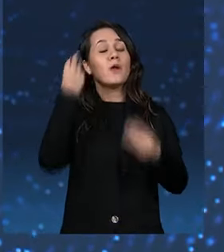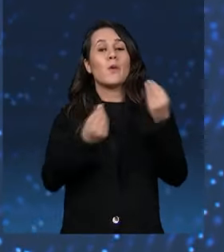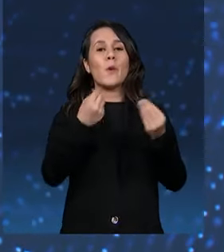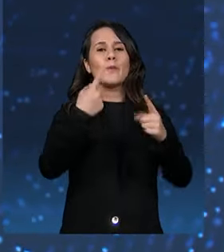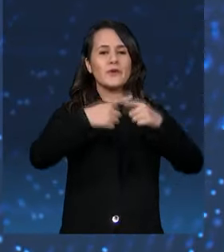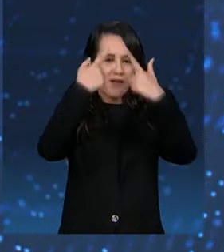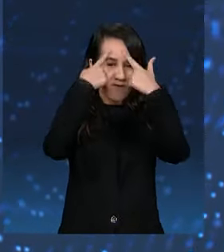violência. Obrigado.